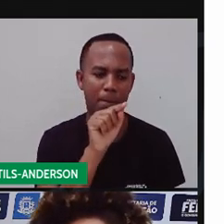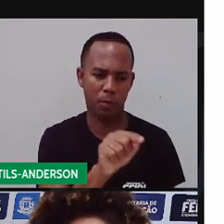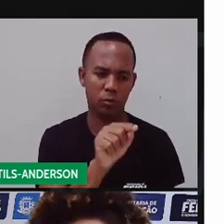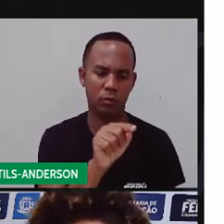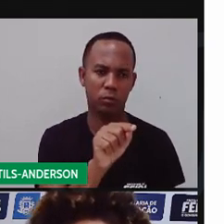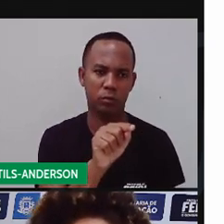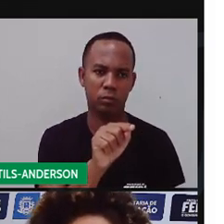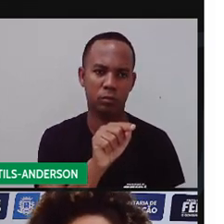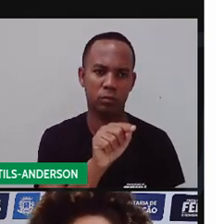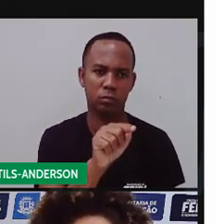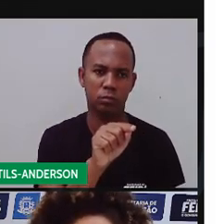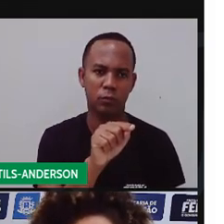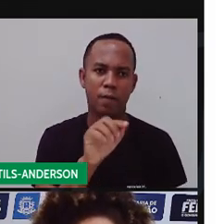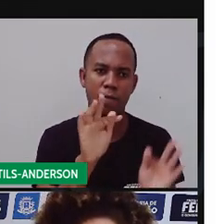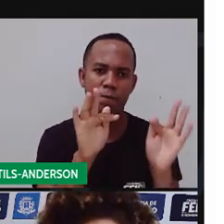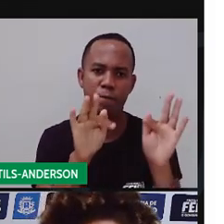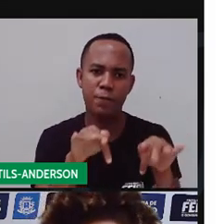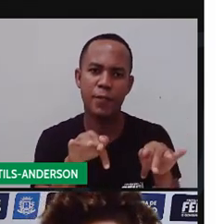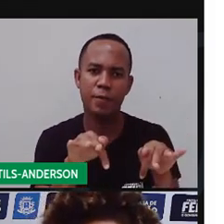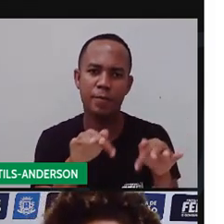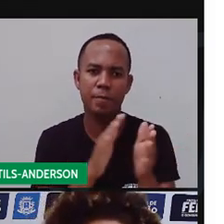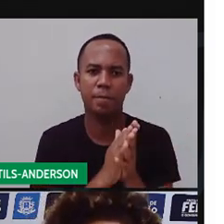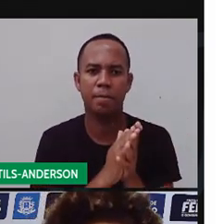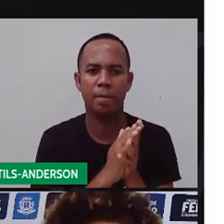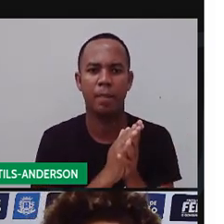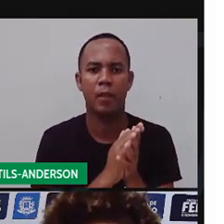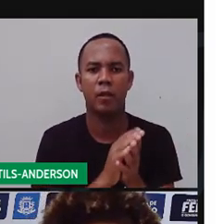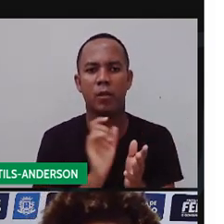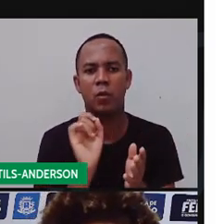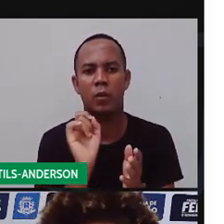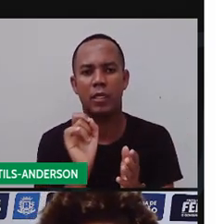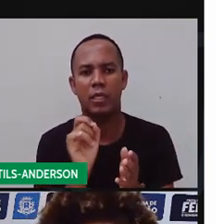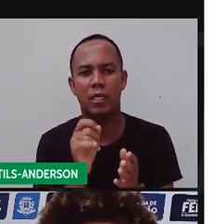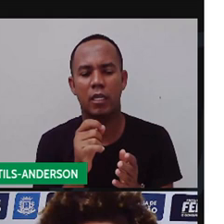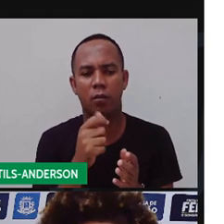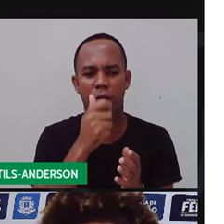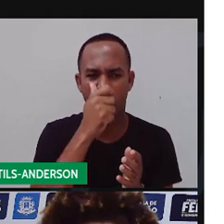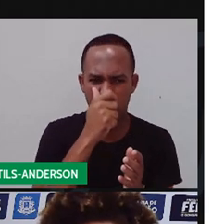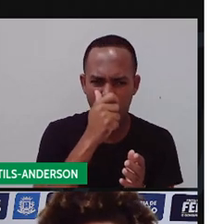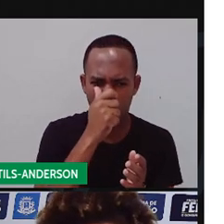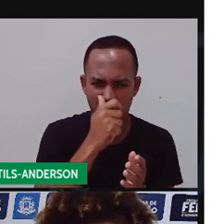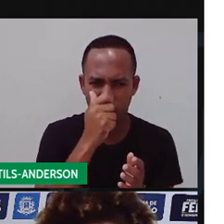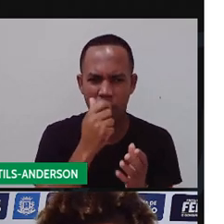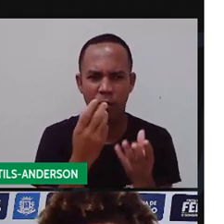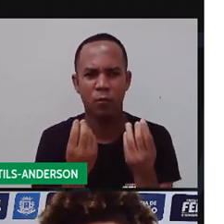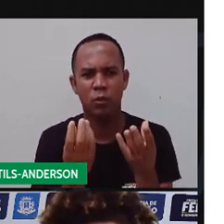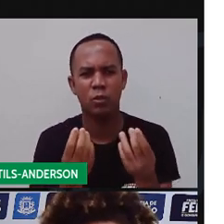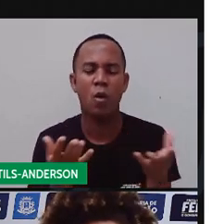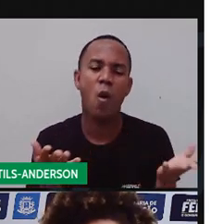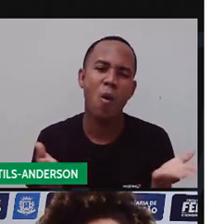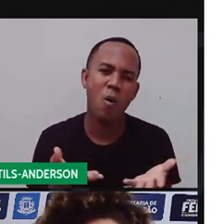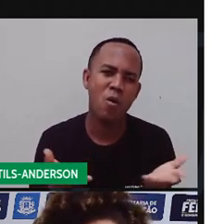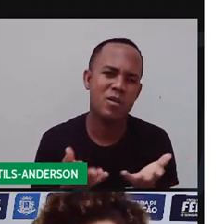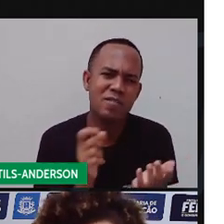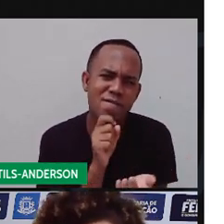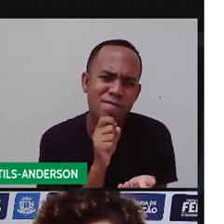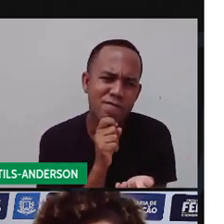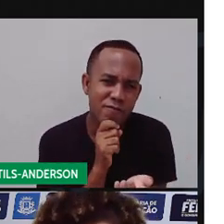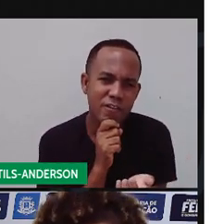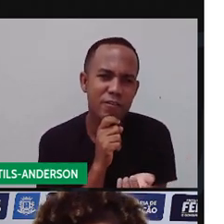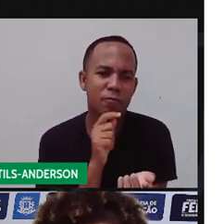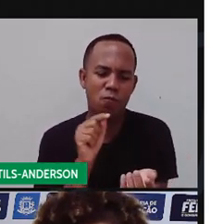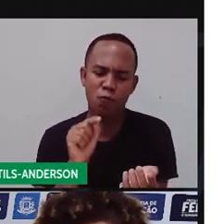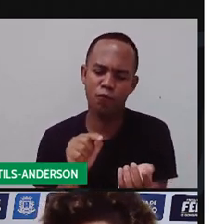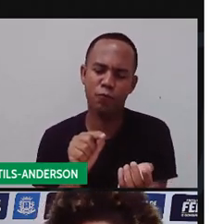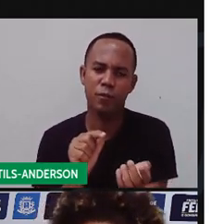Serve para indicar o fim de uma frase. Estou muito gripado. Hoje está frio. Eu também posso